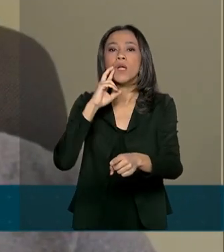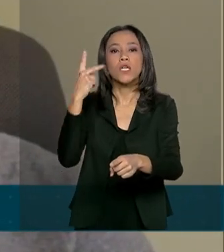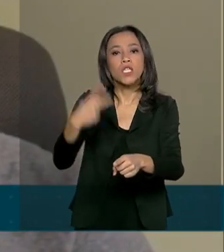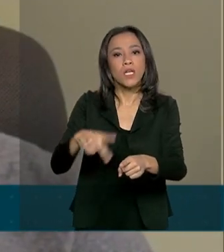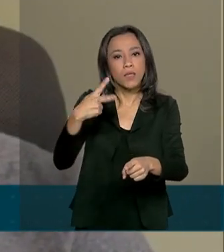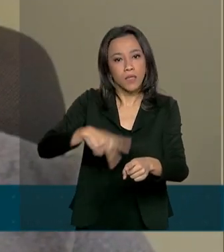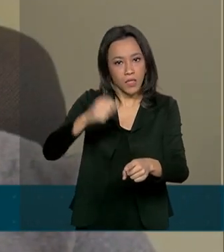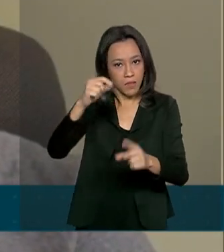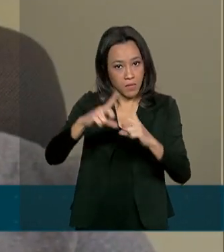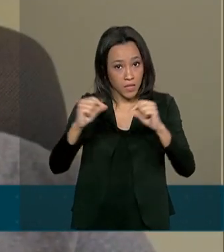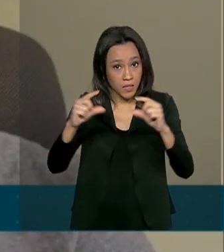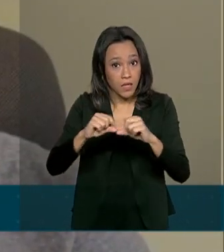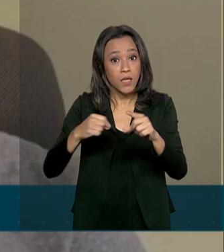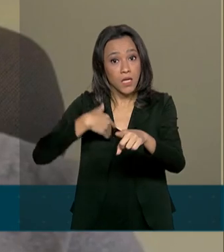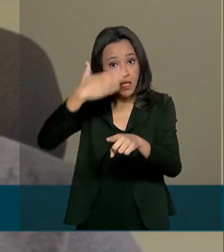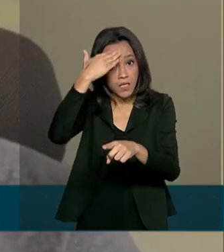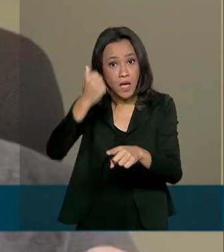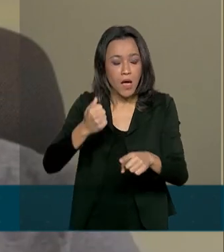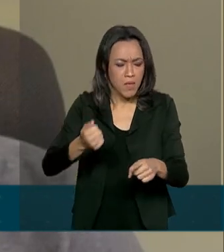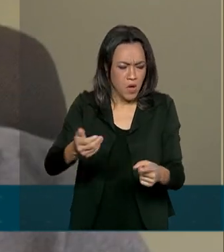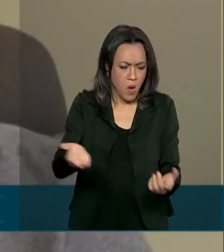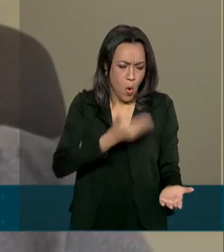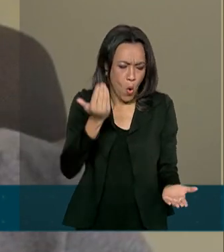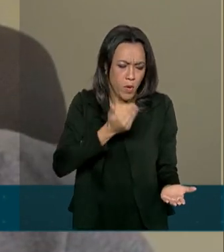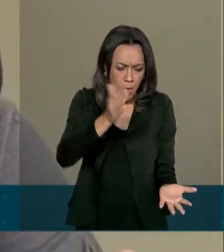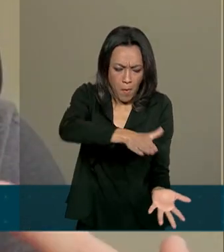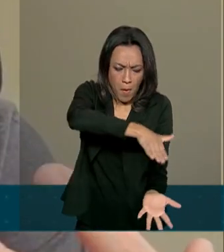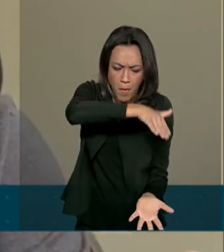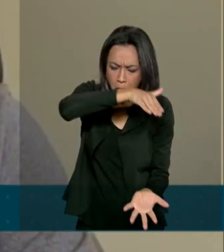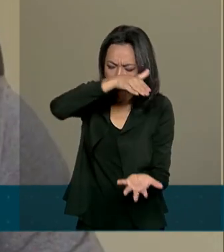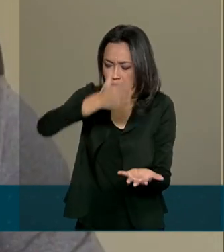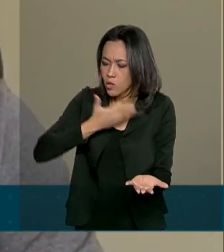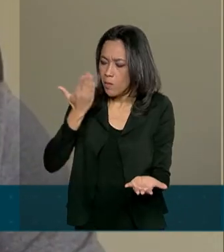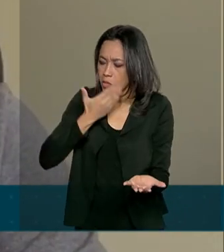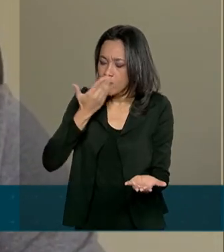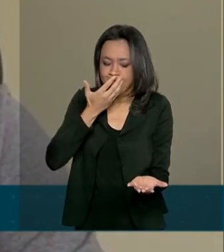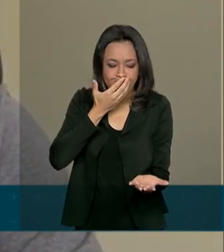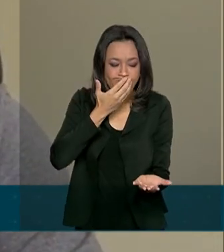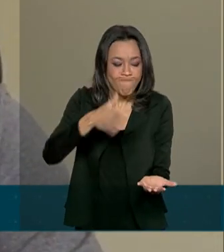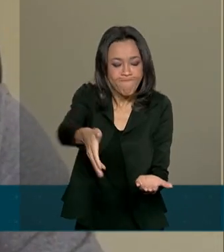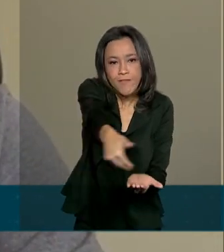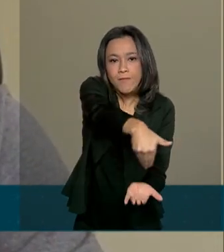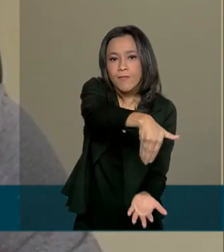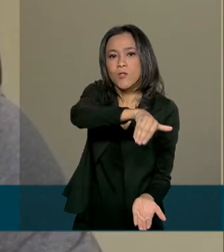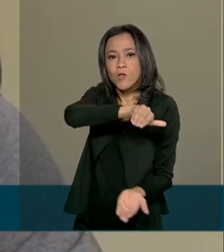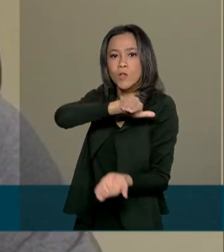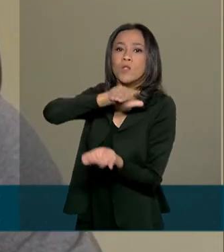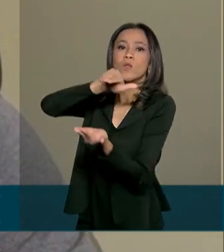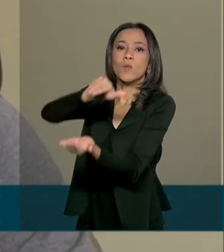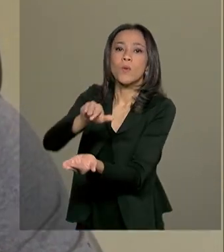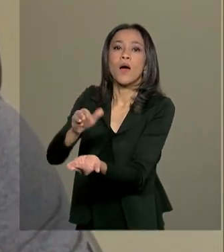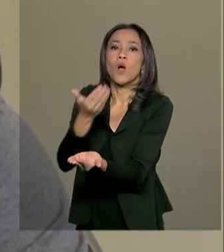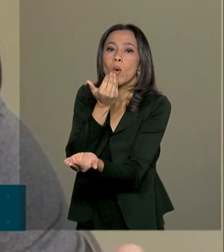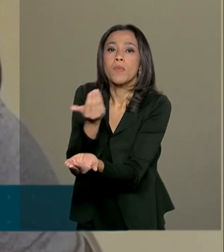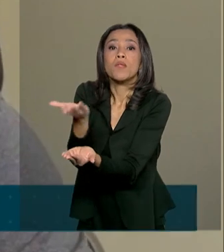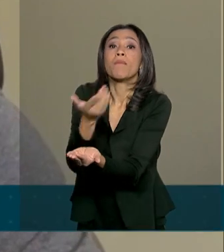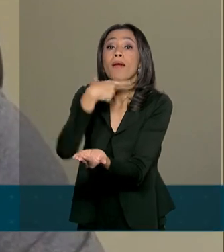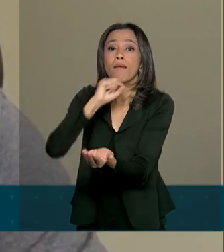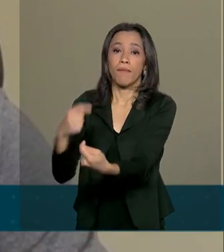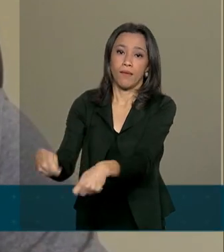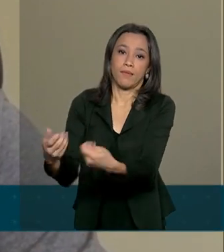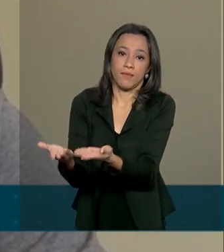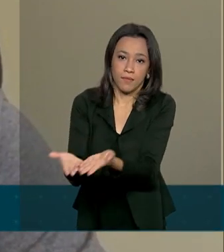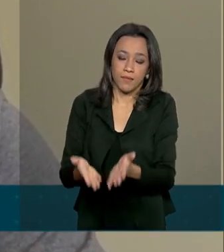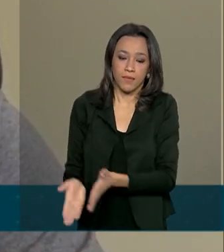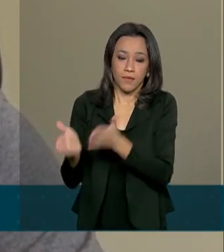meios para tornar o excesso de alimento produzido pelo estabelecimento em doação a quem mais precisa. Hoje, em razão das regras